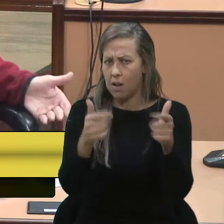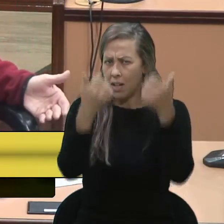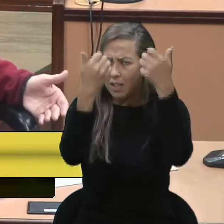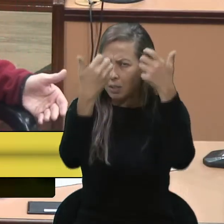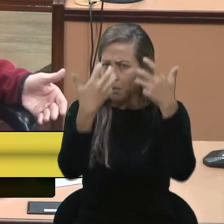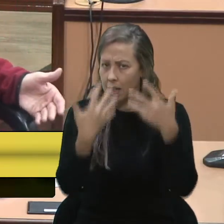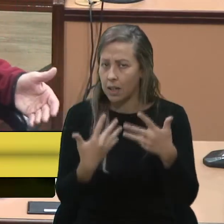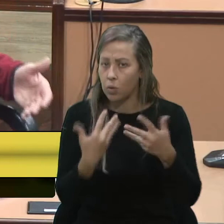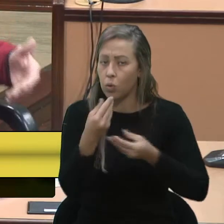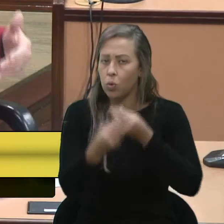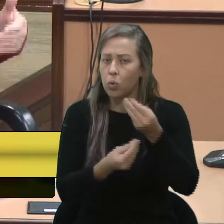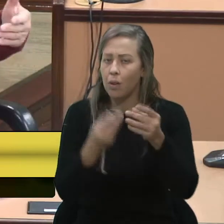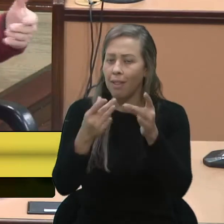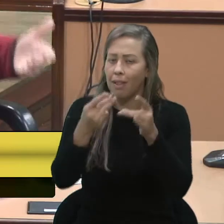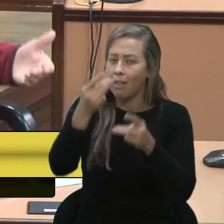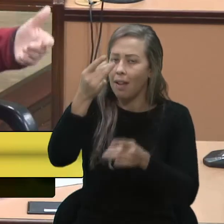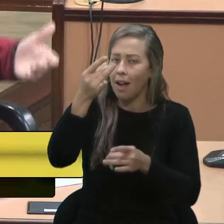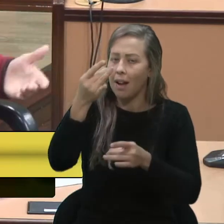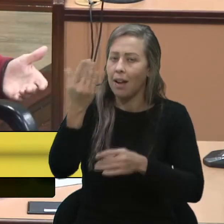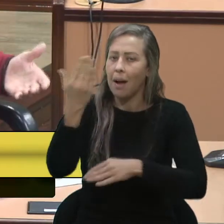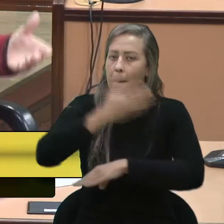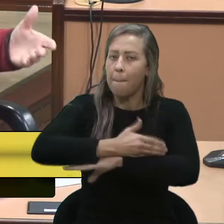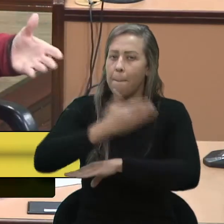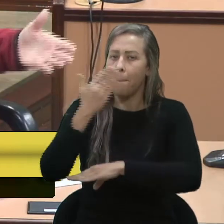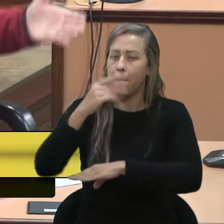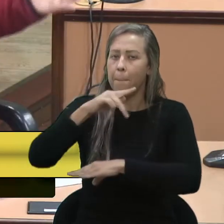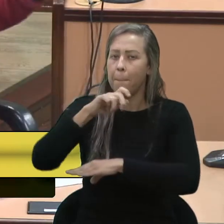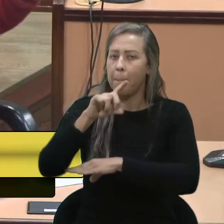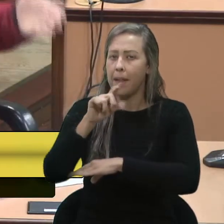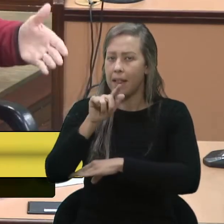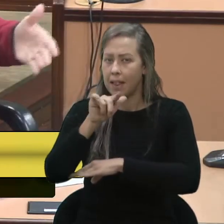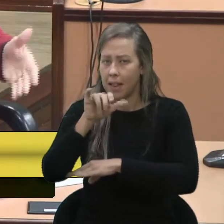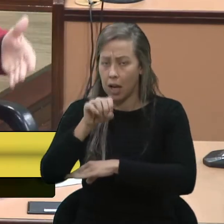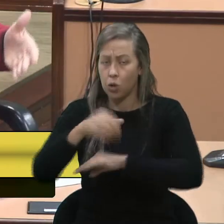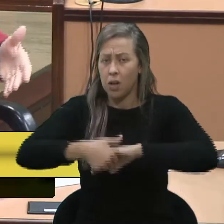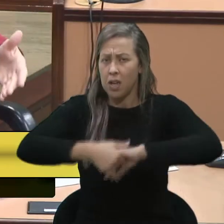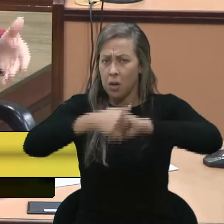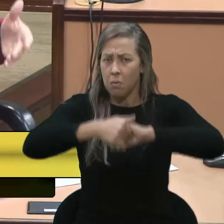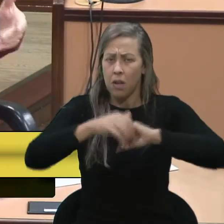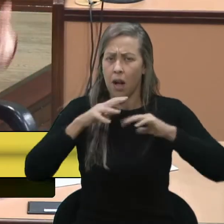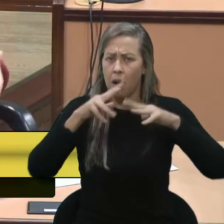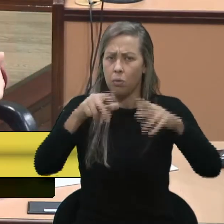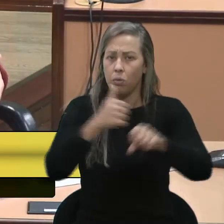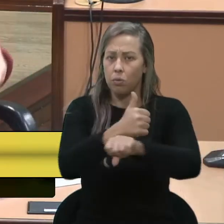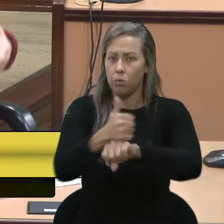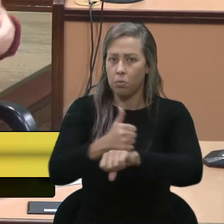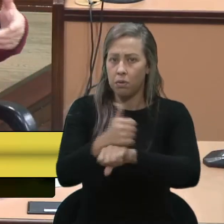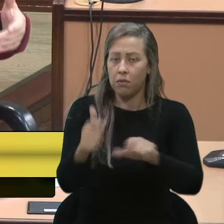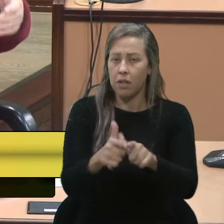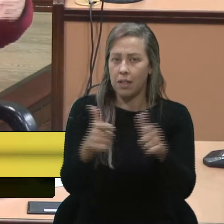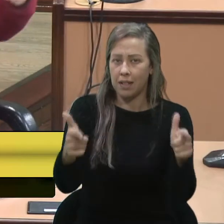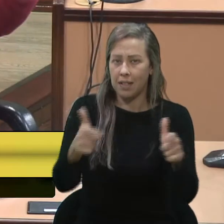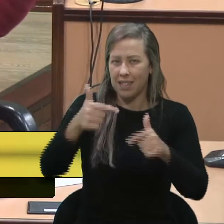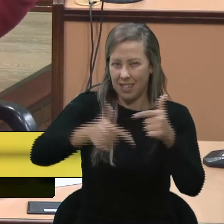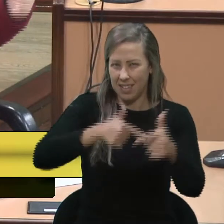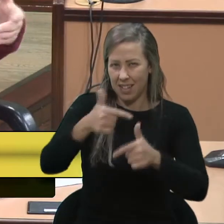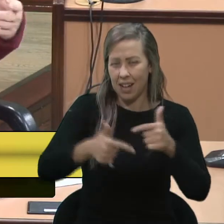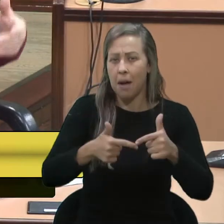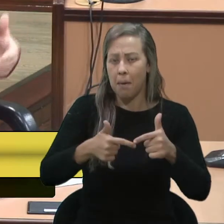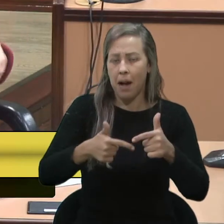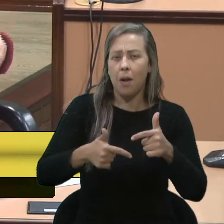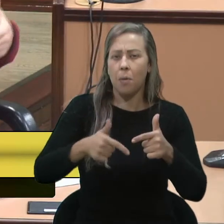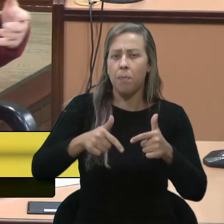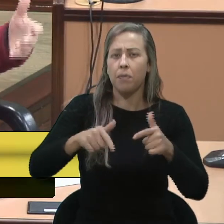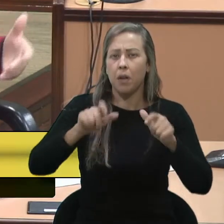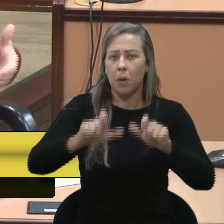concessões. E parabenizar todos os jornalistas, porque, dentro dessa iniciativa da Câmara de Vereadores e com esse painel,